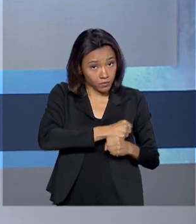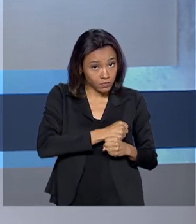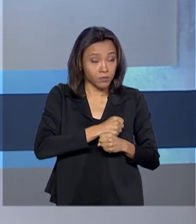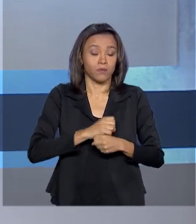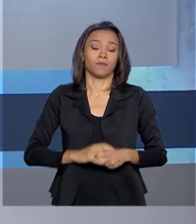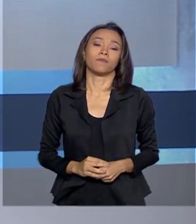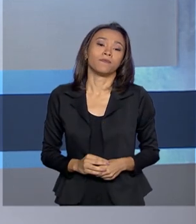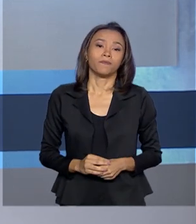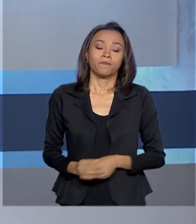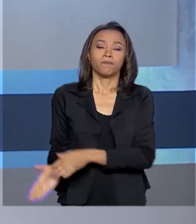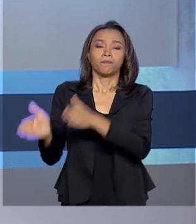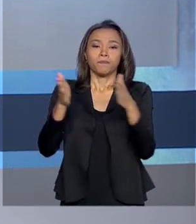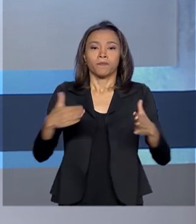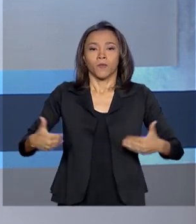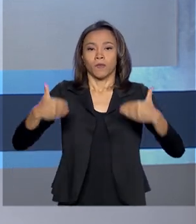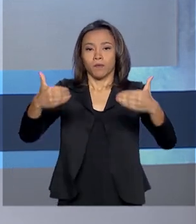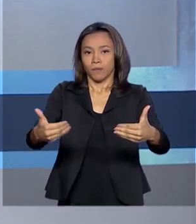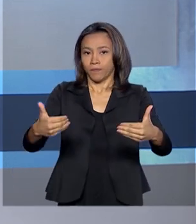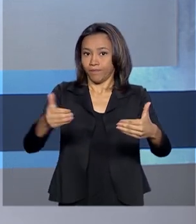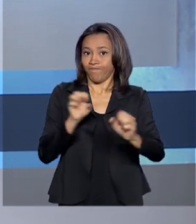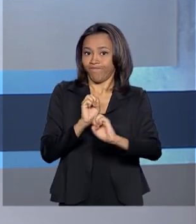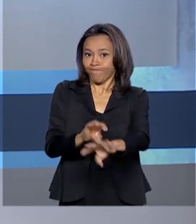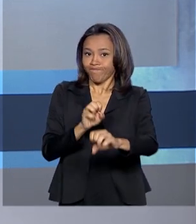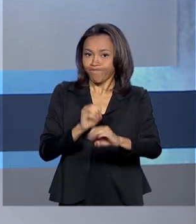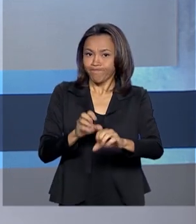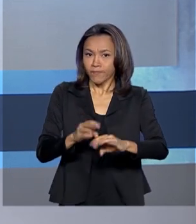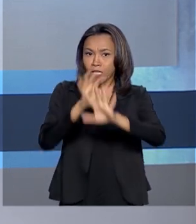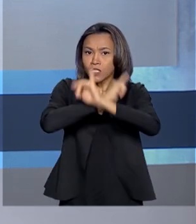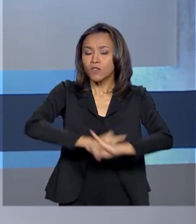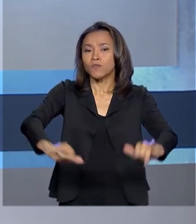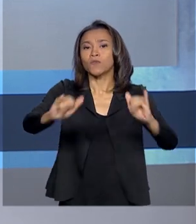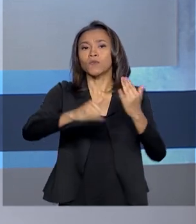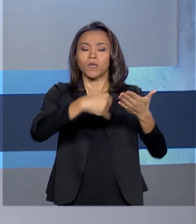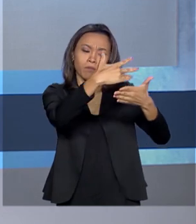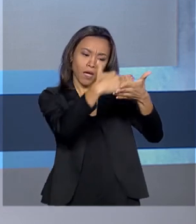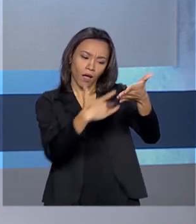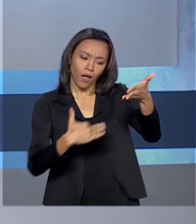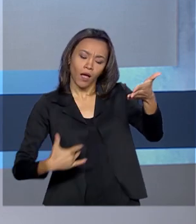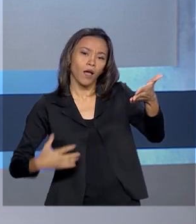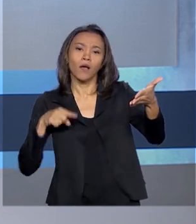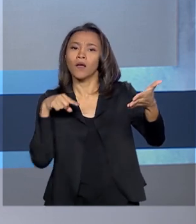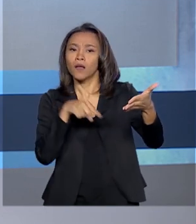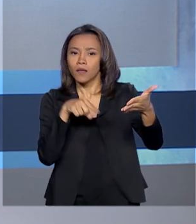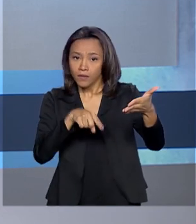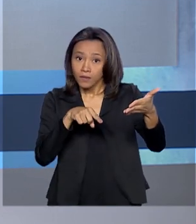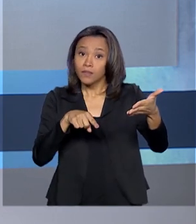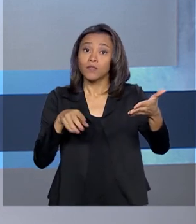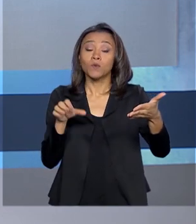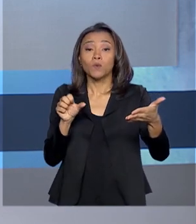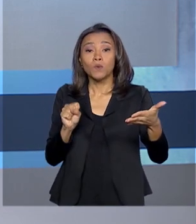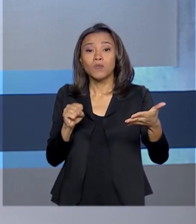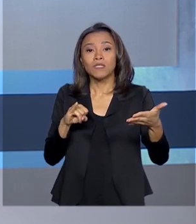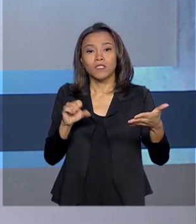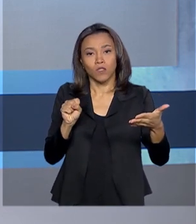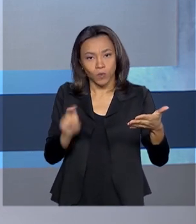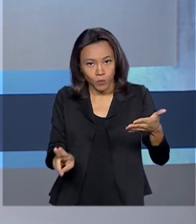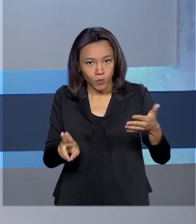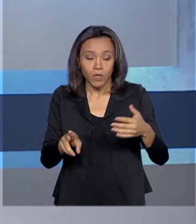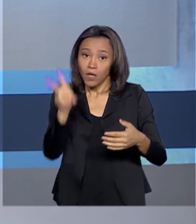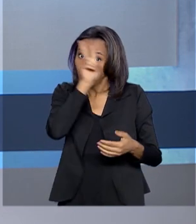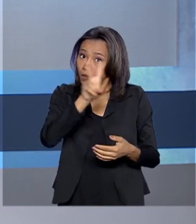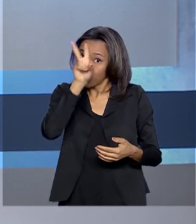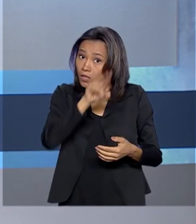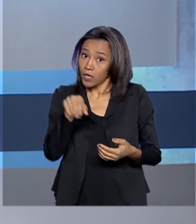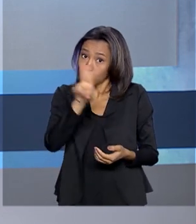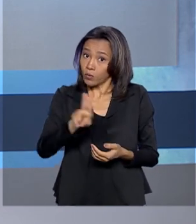O Ministério da Educação divulga hoje a lista de espera do SISU, o Sistema de Seleção Unificada. Lembrando que as instituições